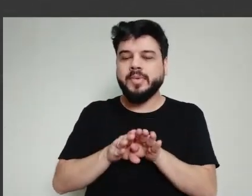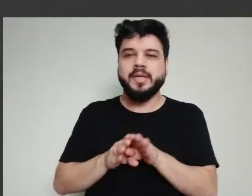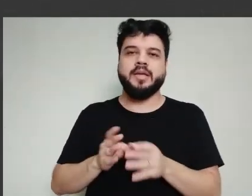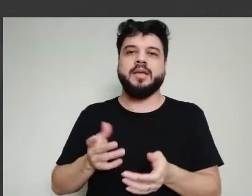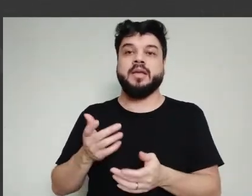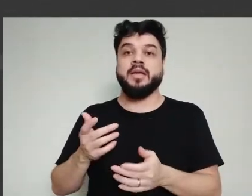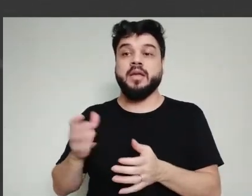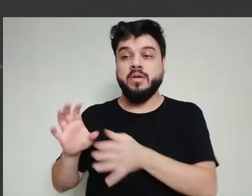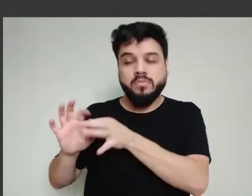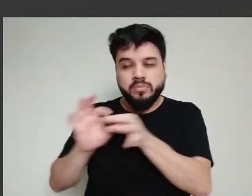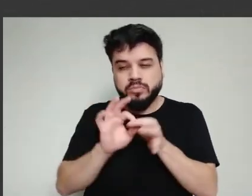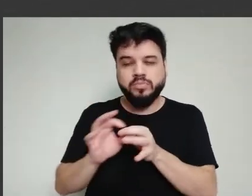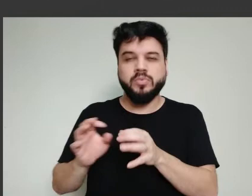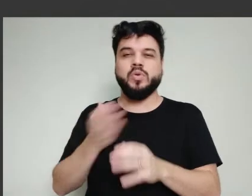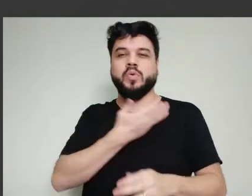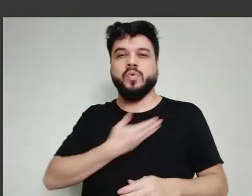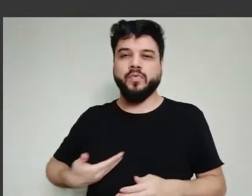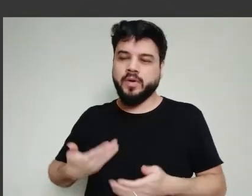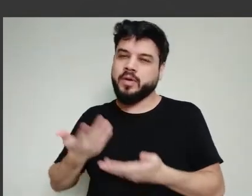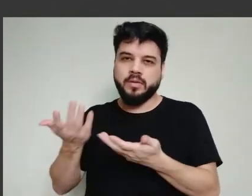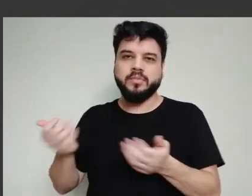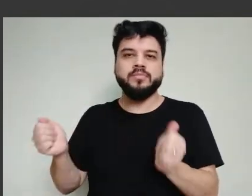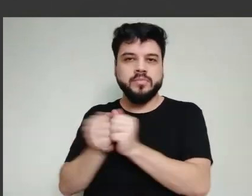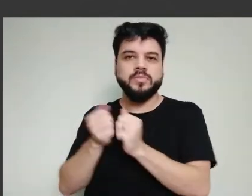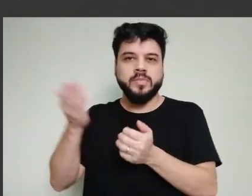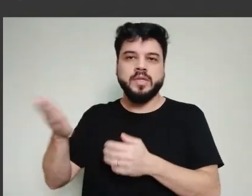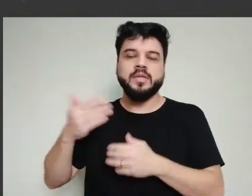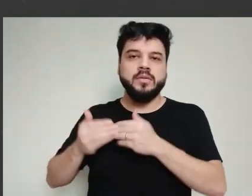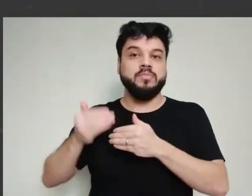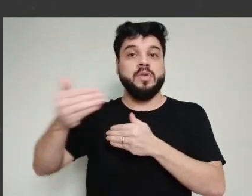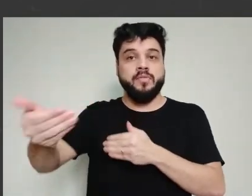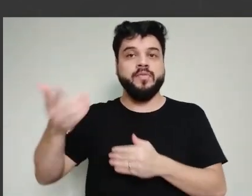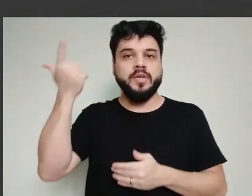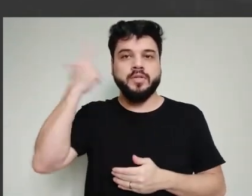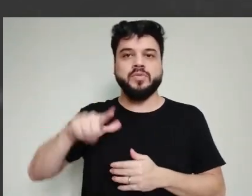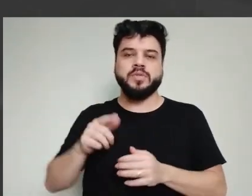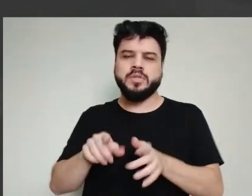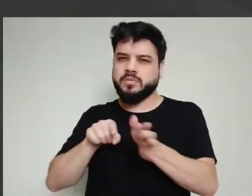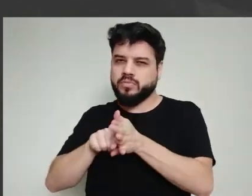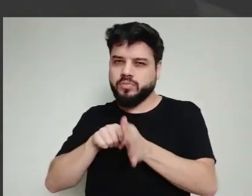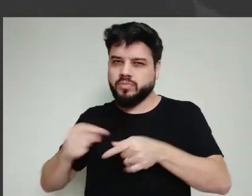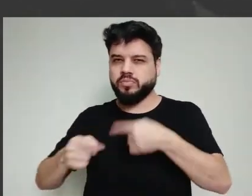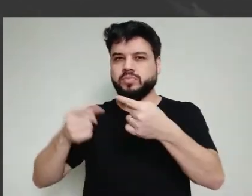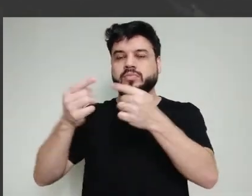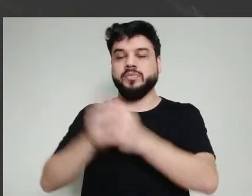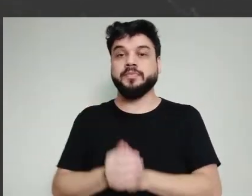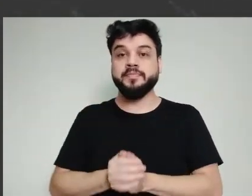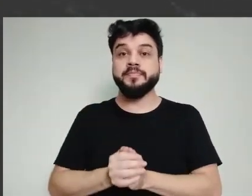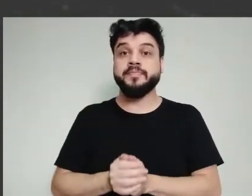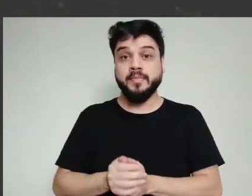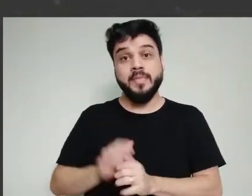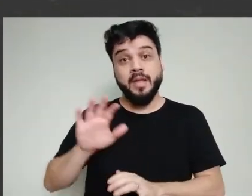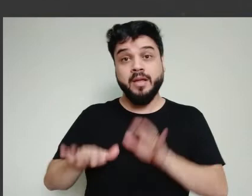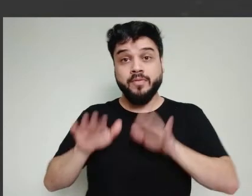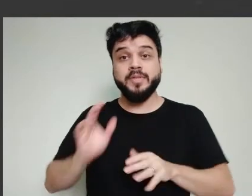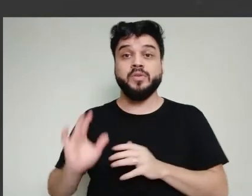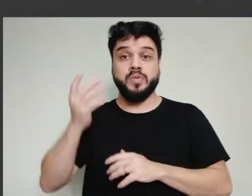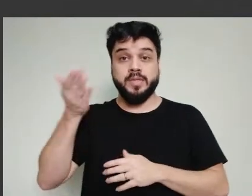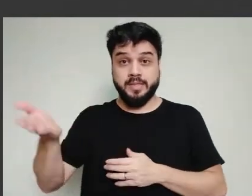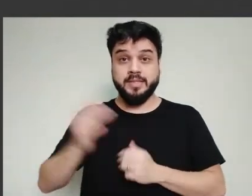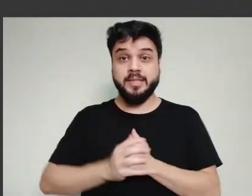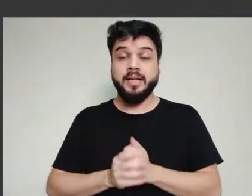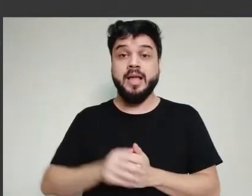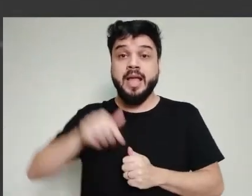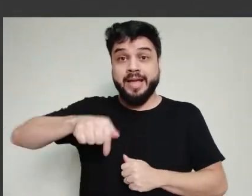É provável que isso aconteça. O Brasil ele não está na corrida do desenvolvimento de uma vacina como está acontecendo no mundo